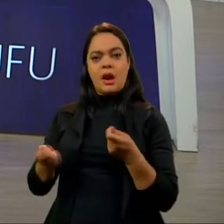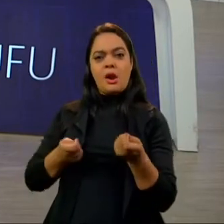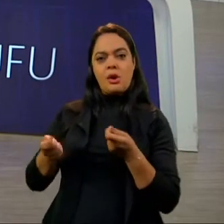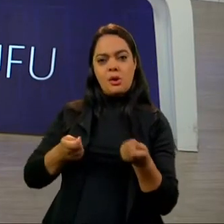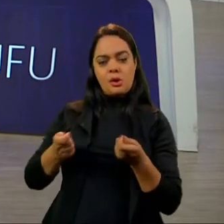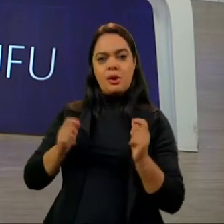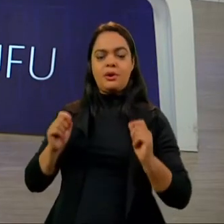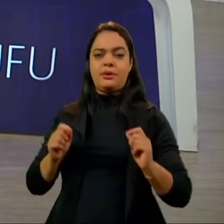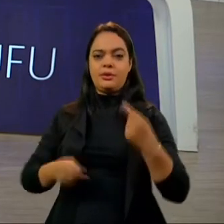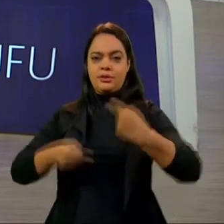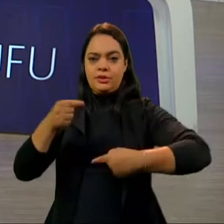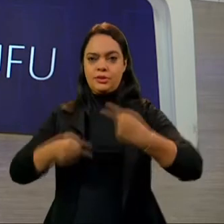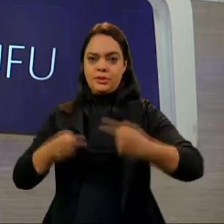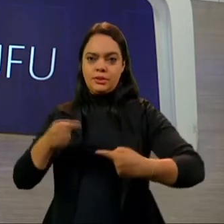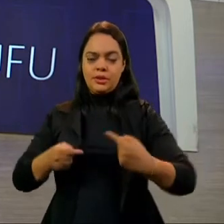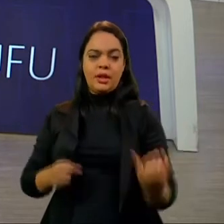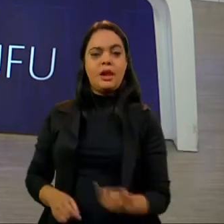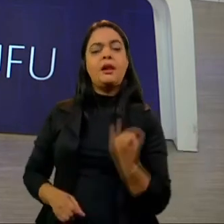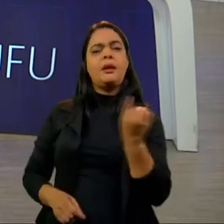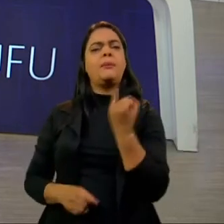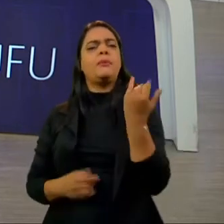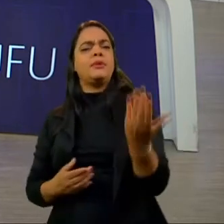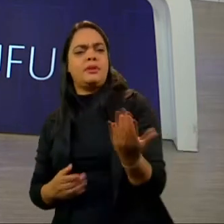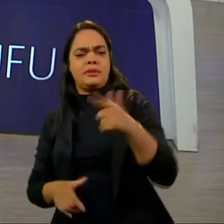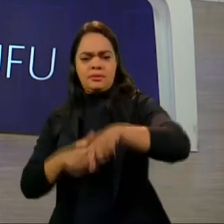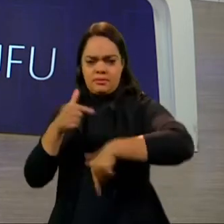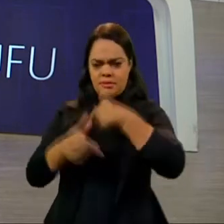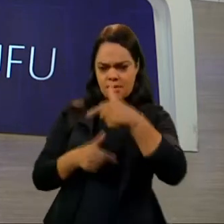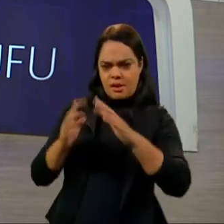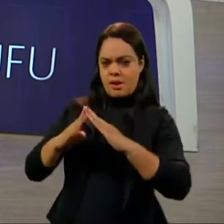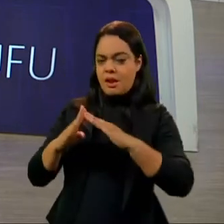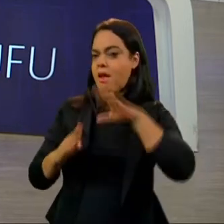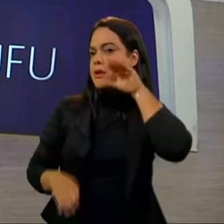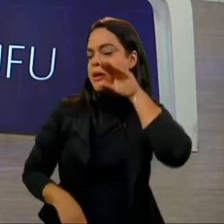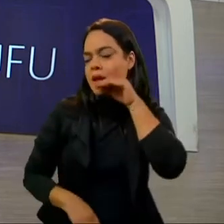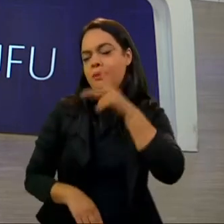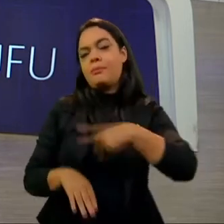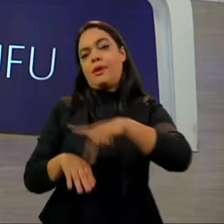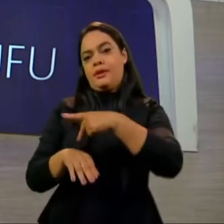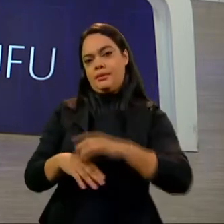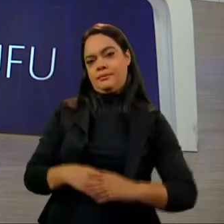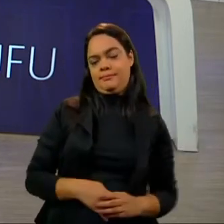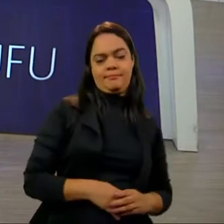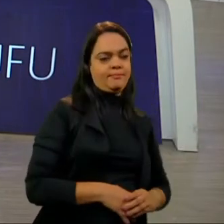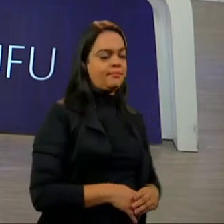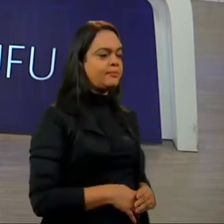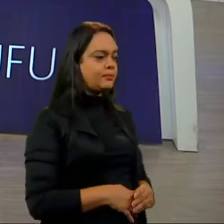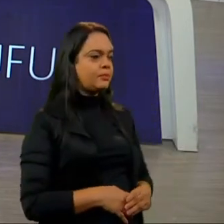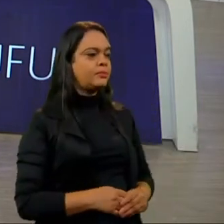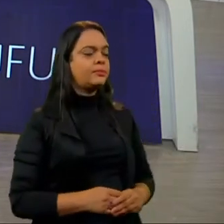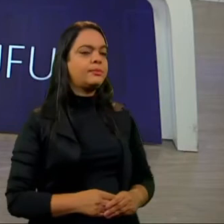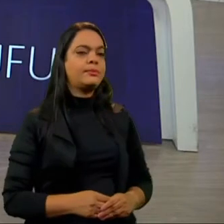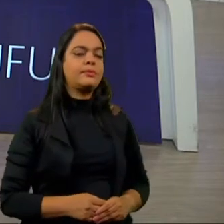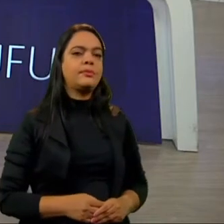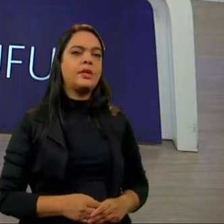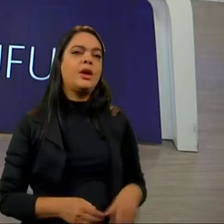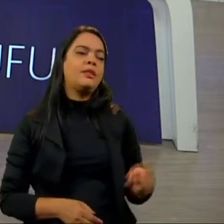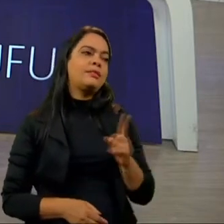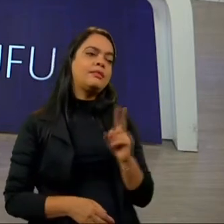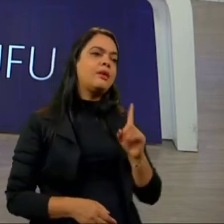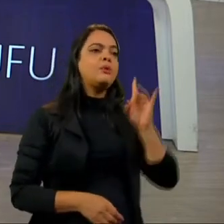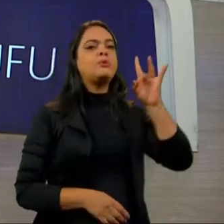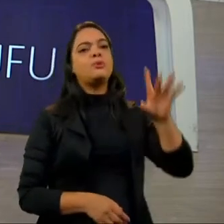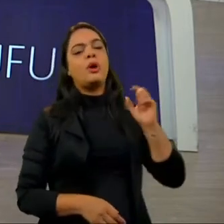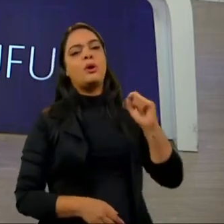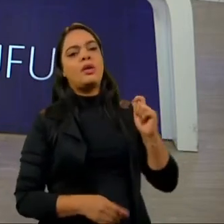economicamente falando, qual que a importância desse trabalhador doméstico para o nosso país? Então, não só do ponto de vista